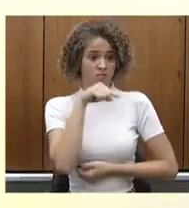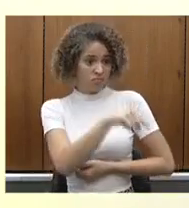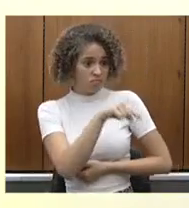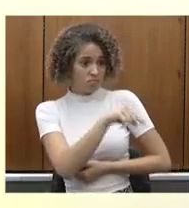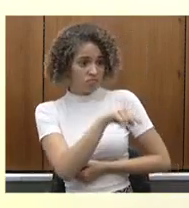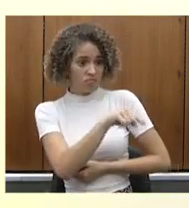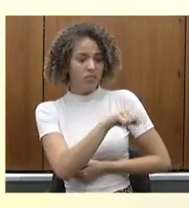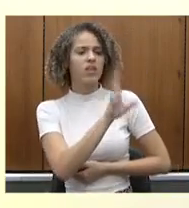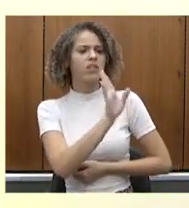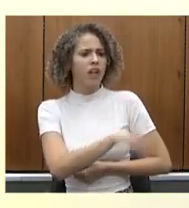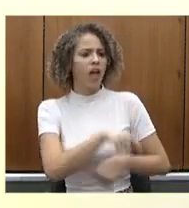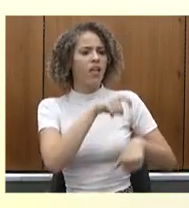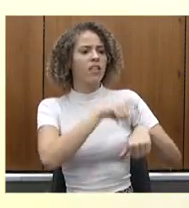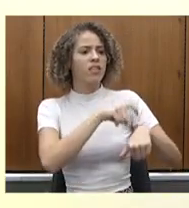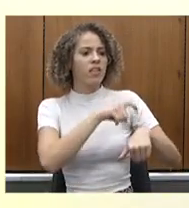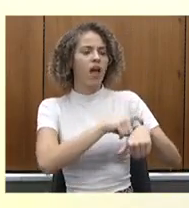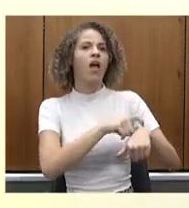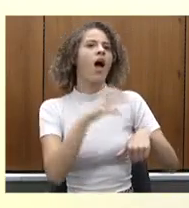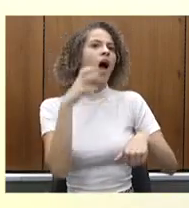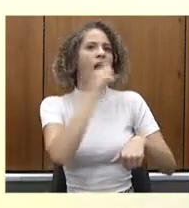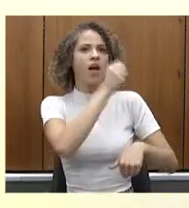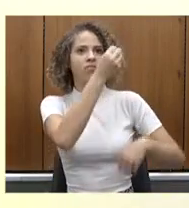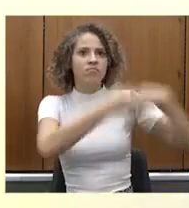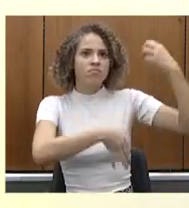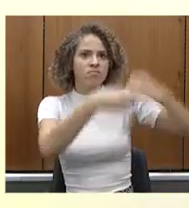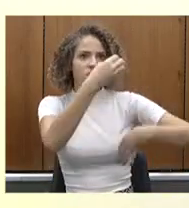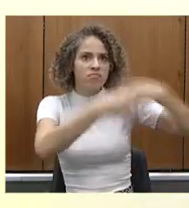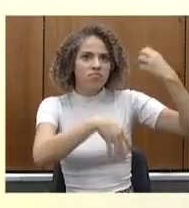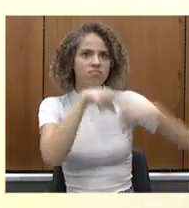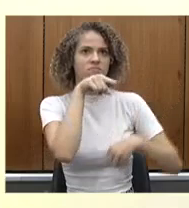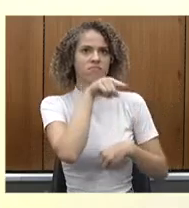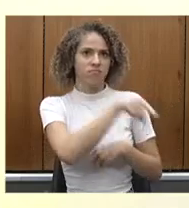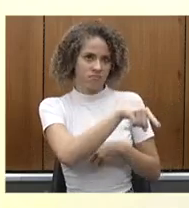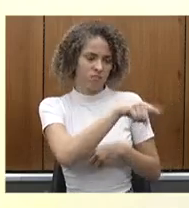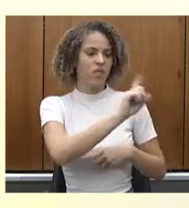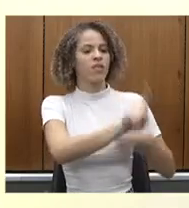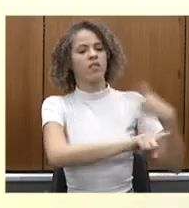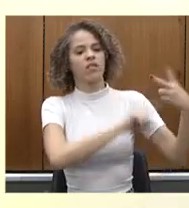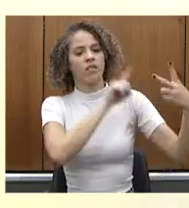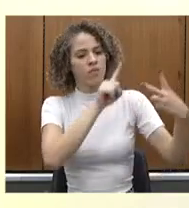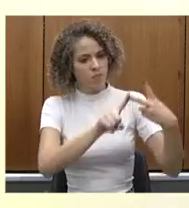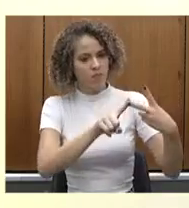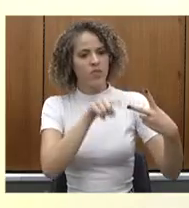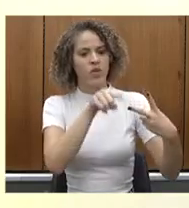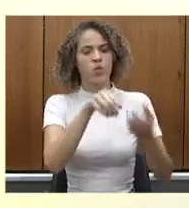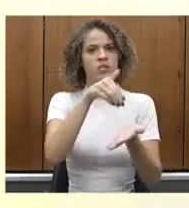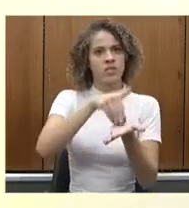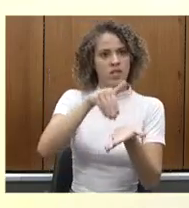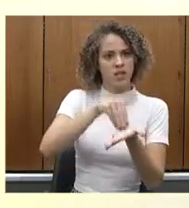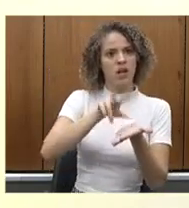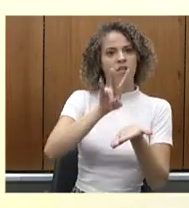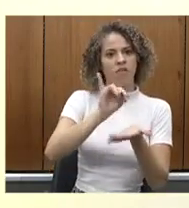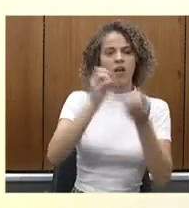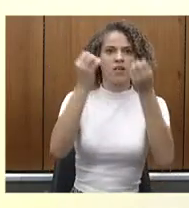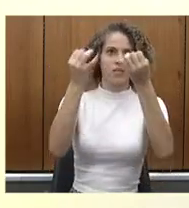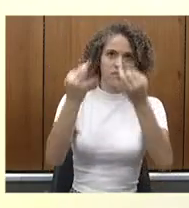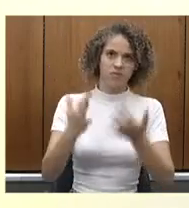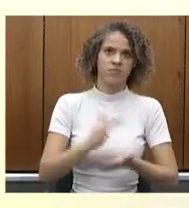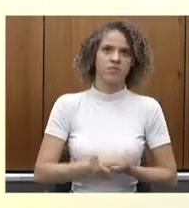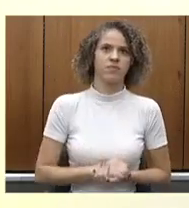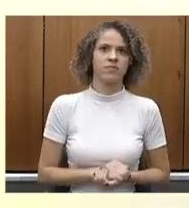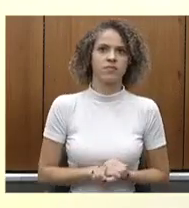minutos para fazer os seus apontamentos ou questionamentos e depois o secretário terá o tempo necessário também